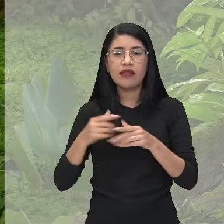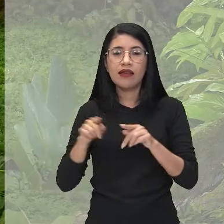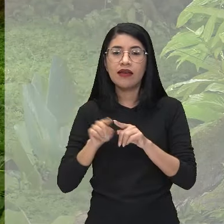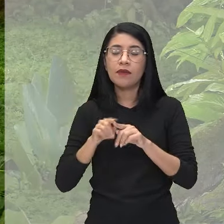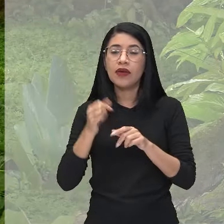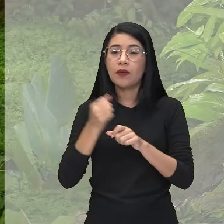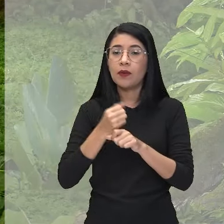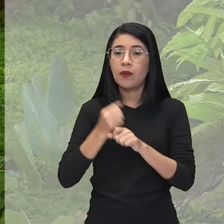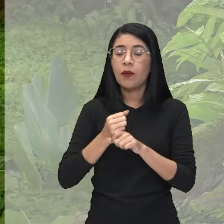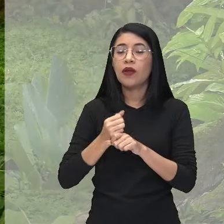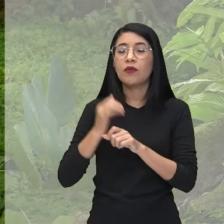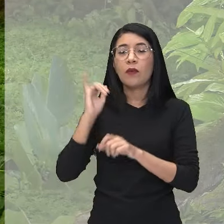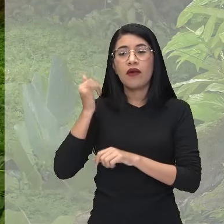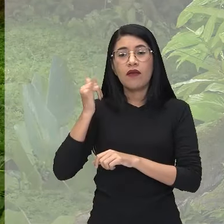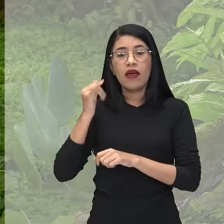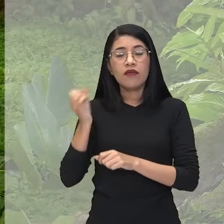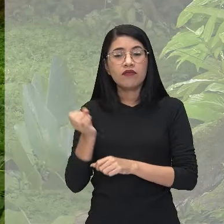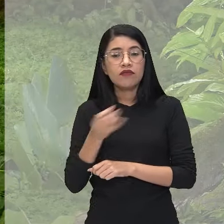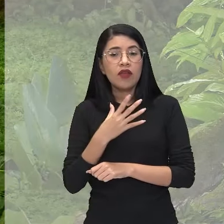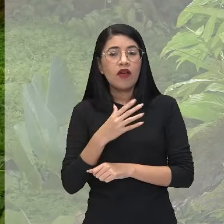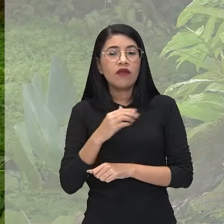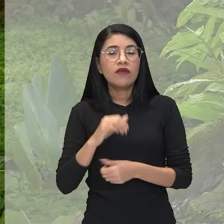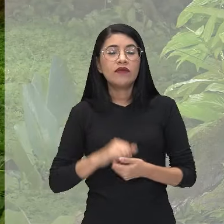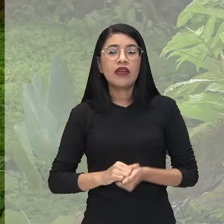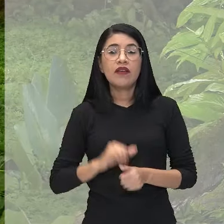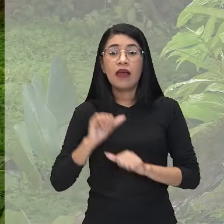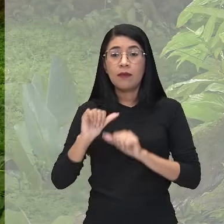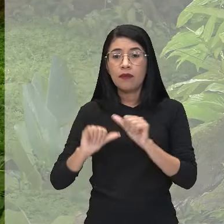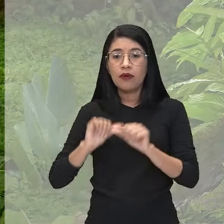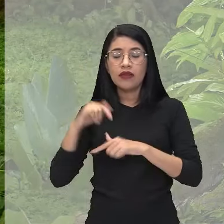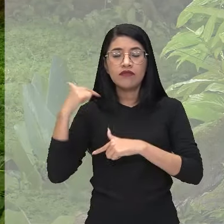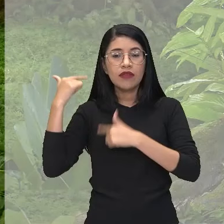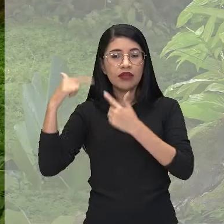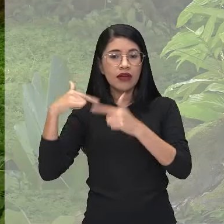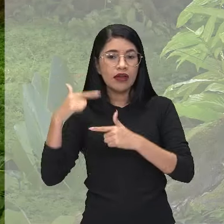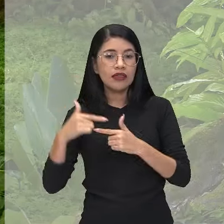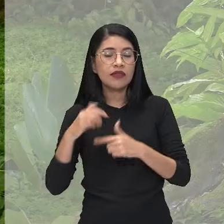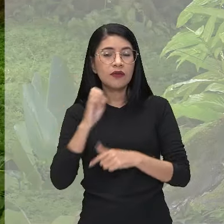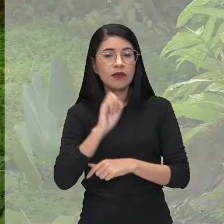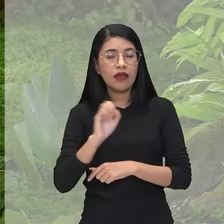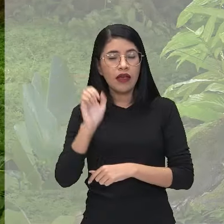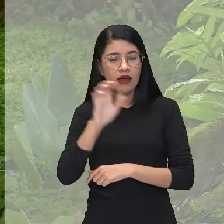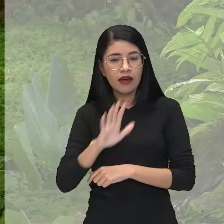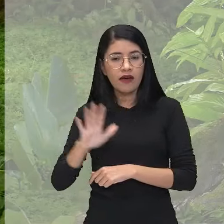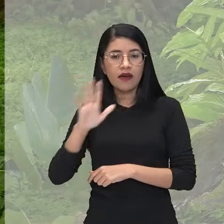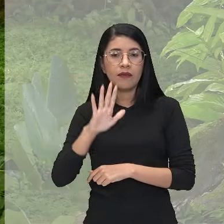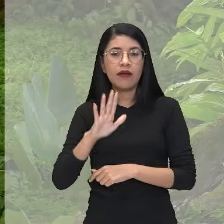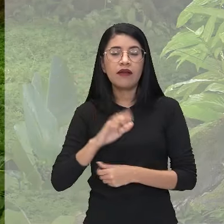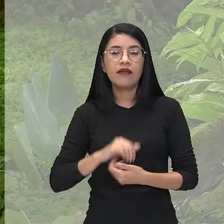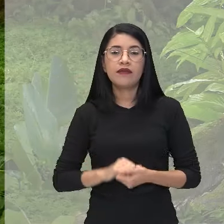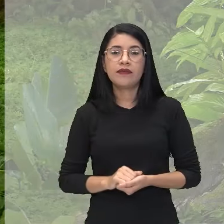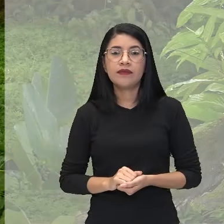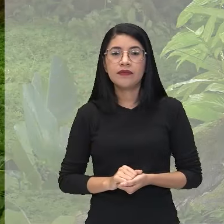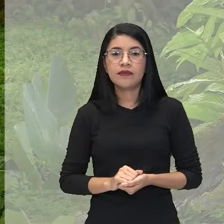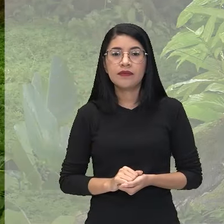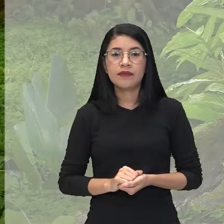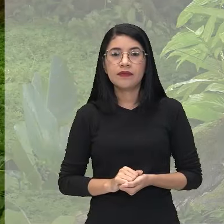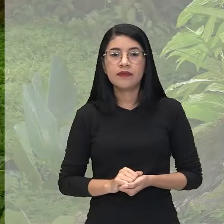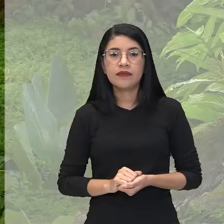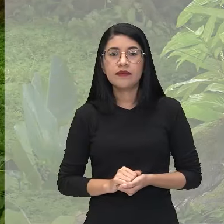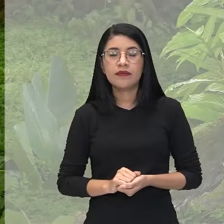fábula moderna, virando pelo avesso a tradição europeia no fabulário infanto-juvenil, tá?